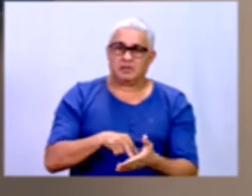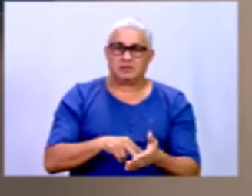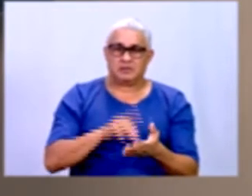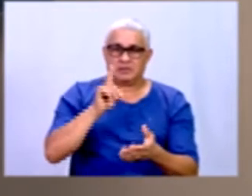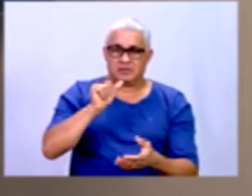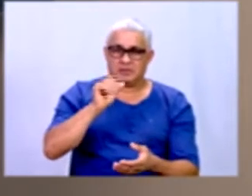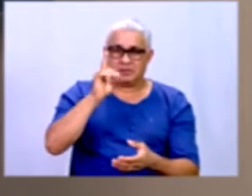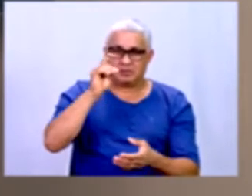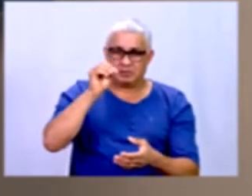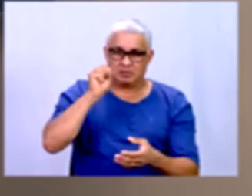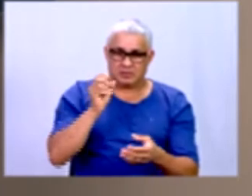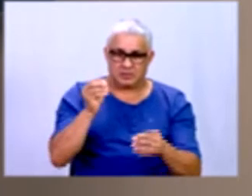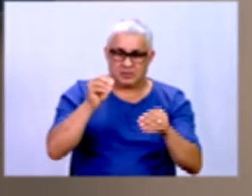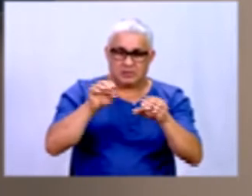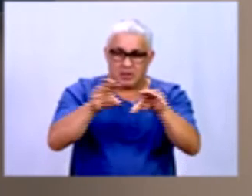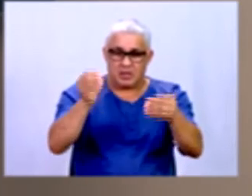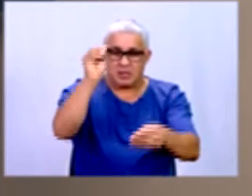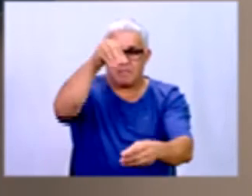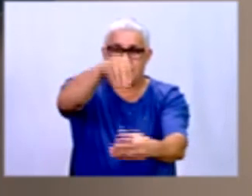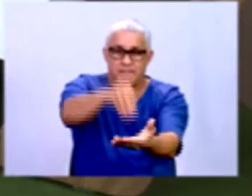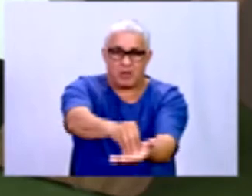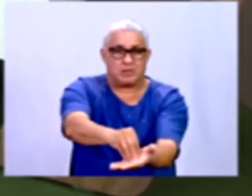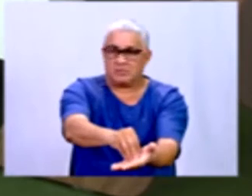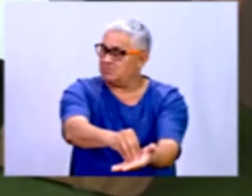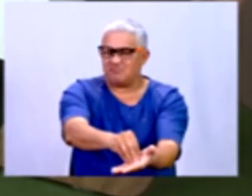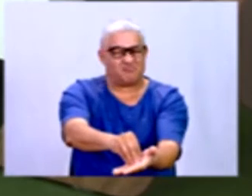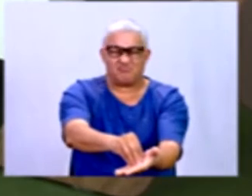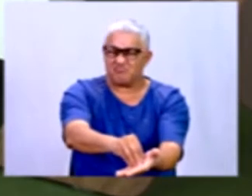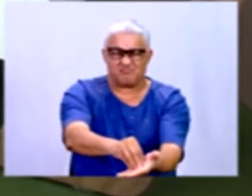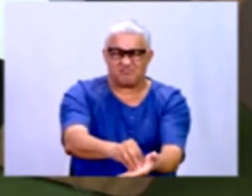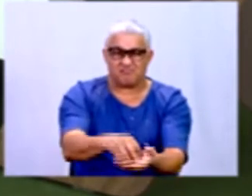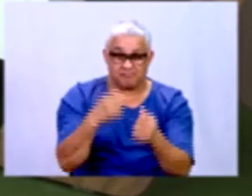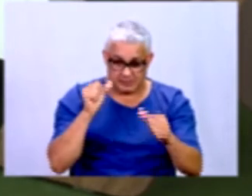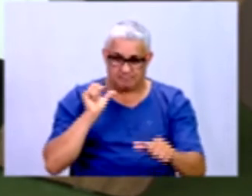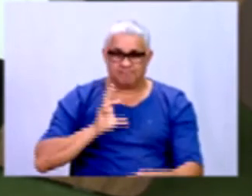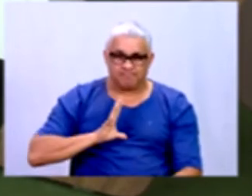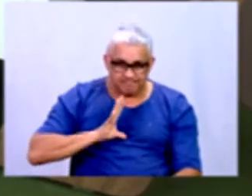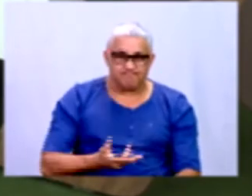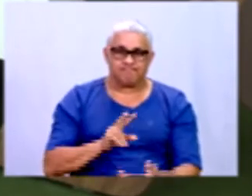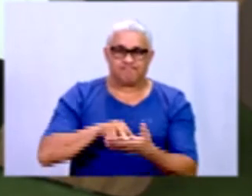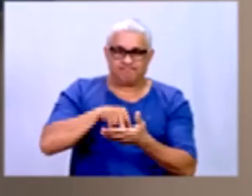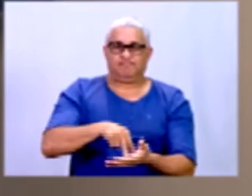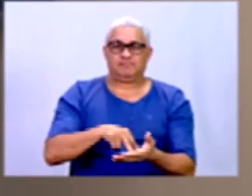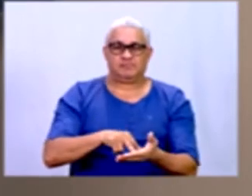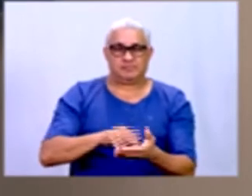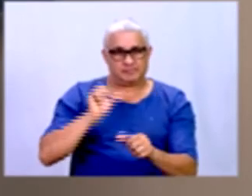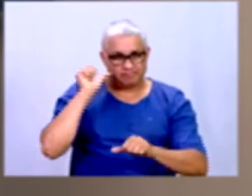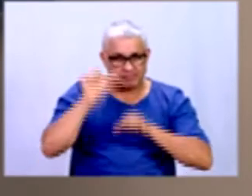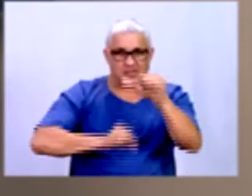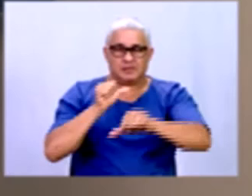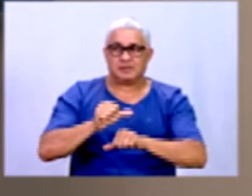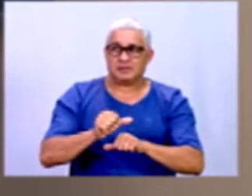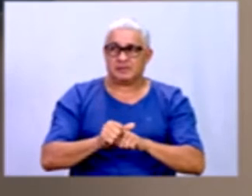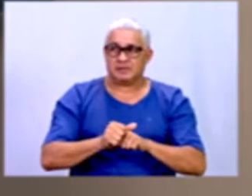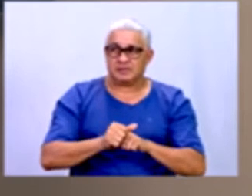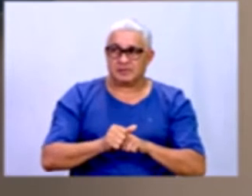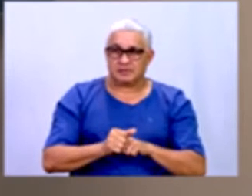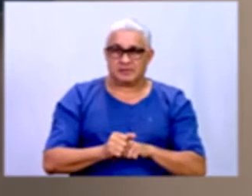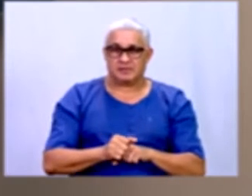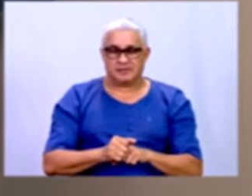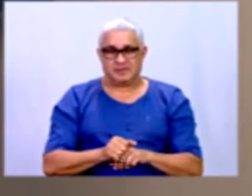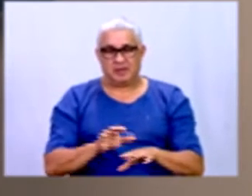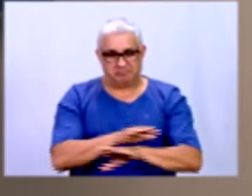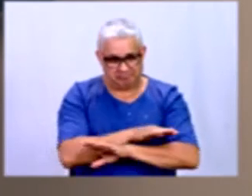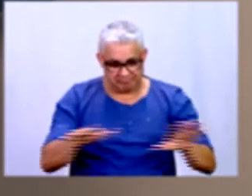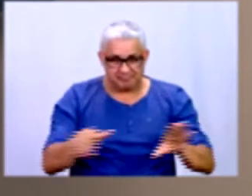dado em cima da mesa a gente não vai acrescentar muito, tá? Então vamos parar com os conselhos, né,